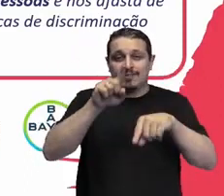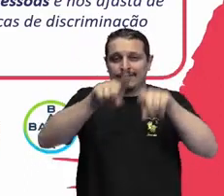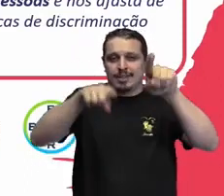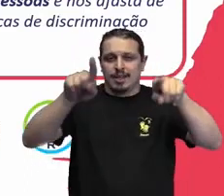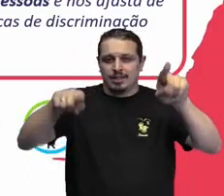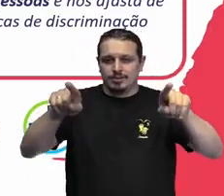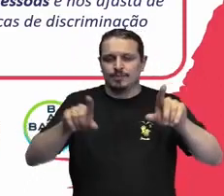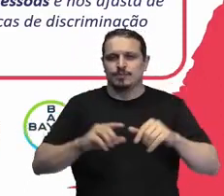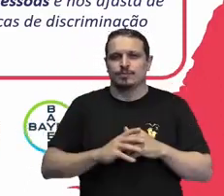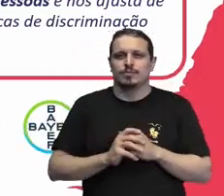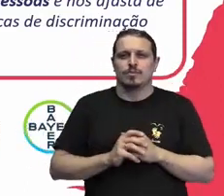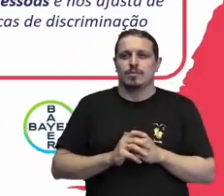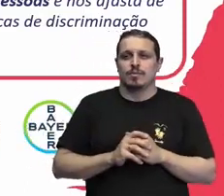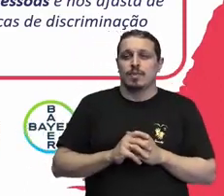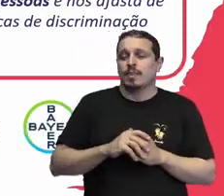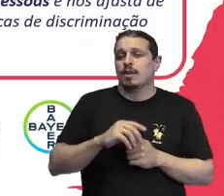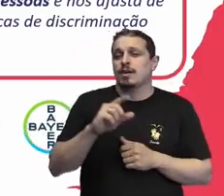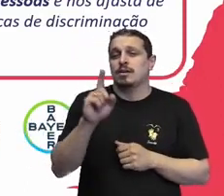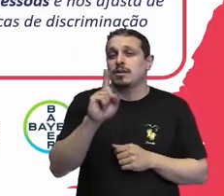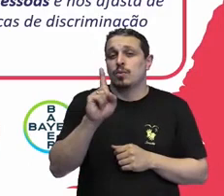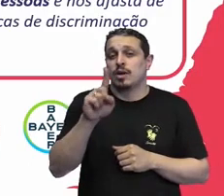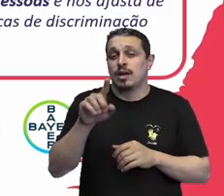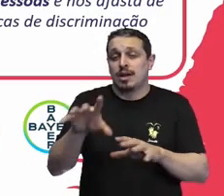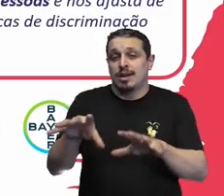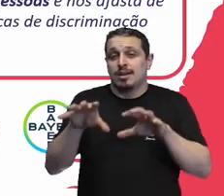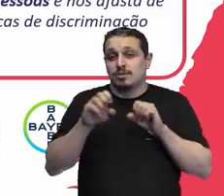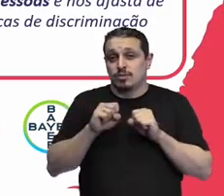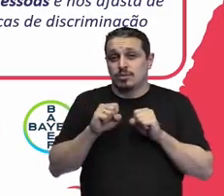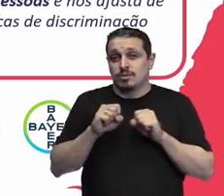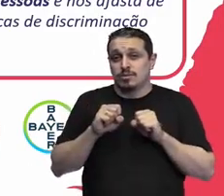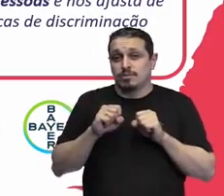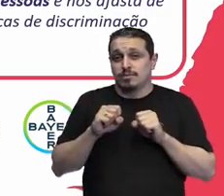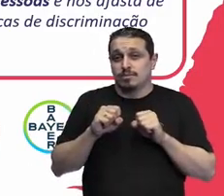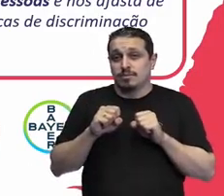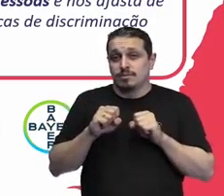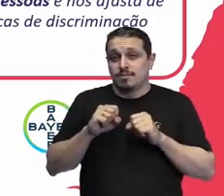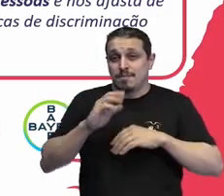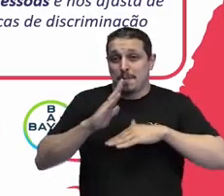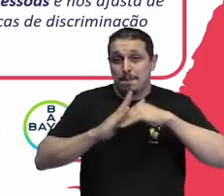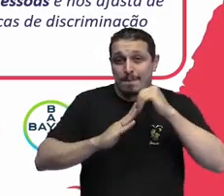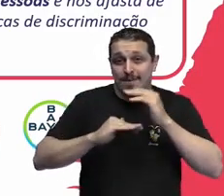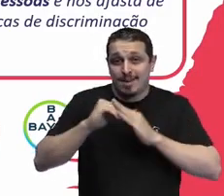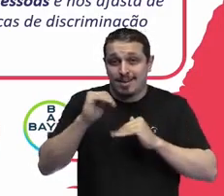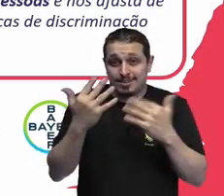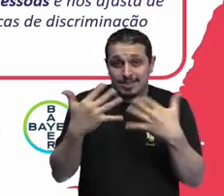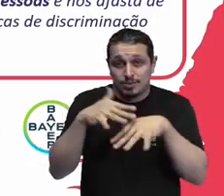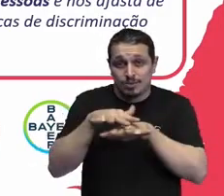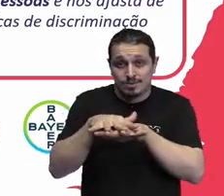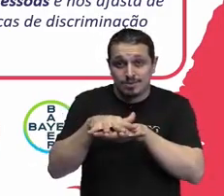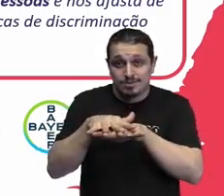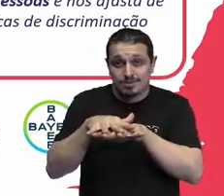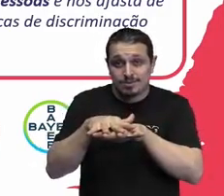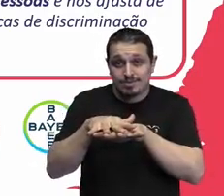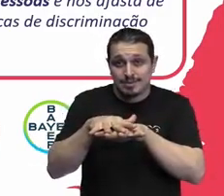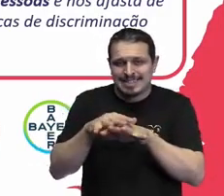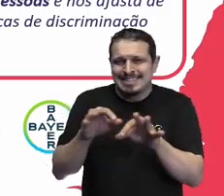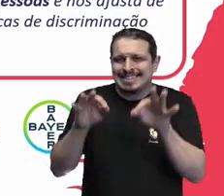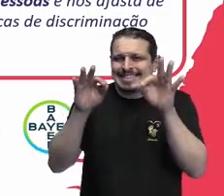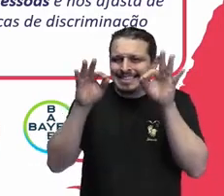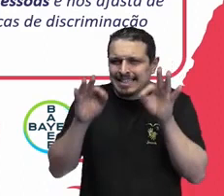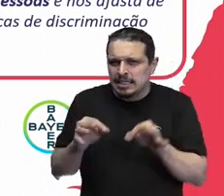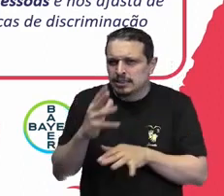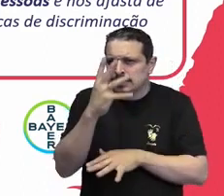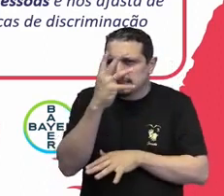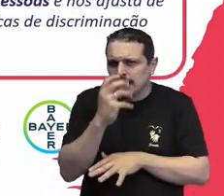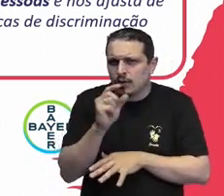que não adotarem práticas inclusivas elas estão com os dias contados. Porque, enfim, a